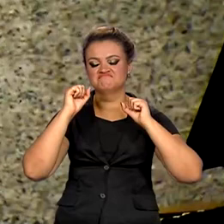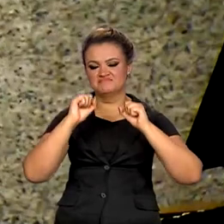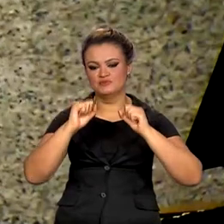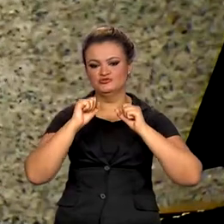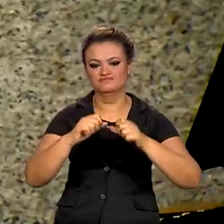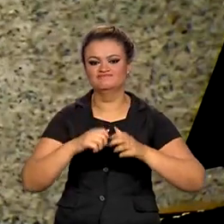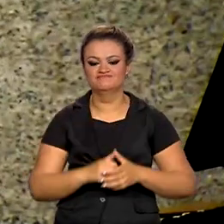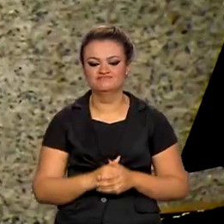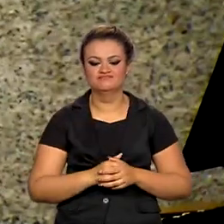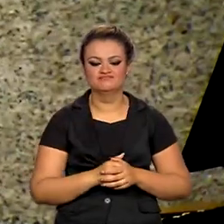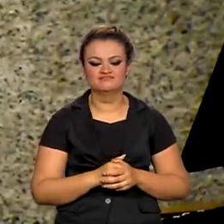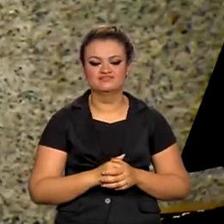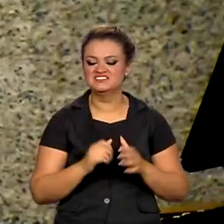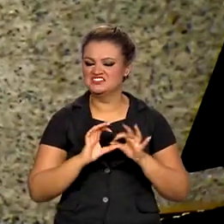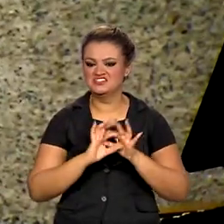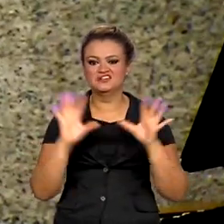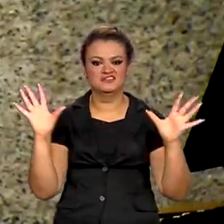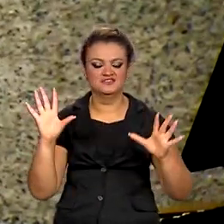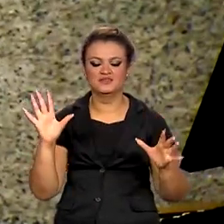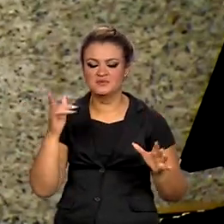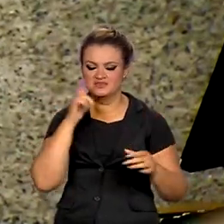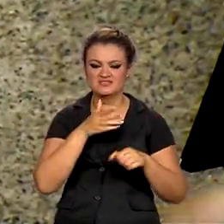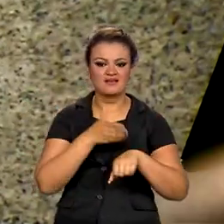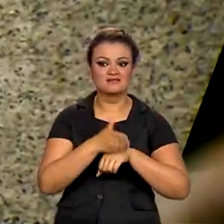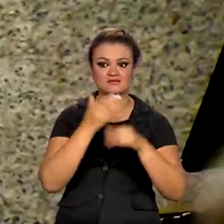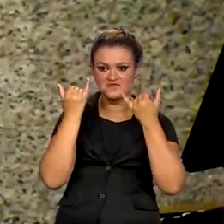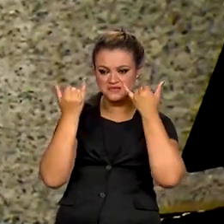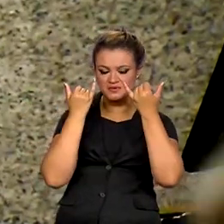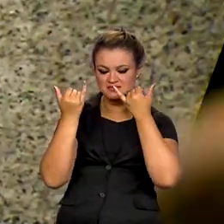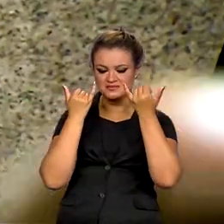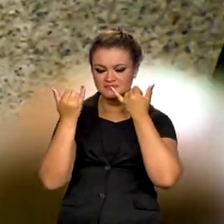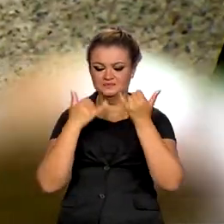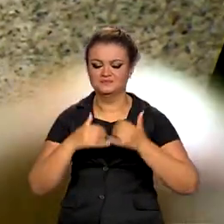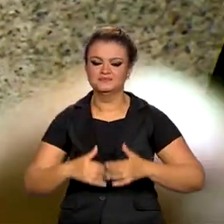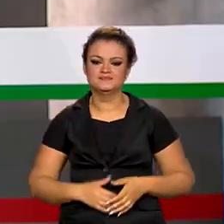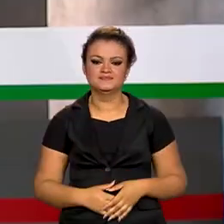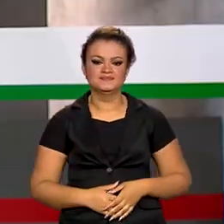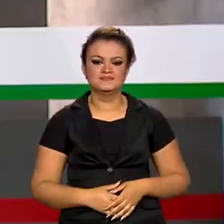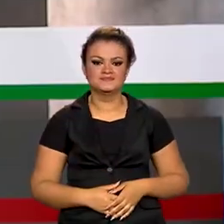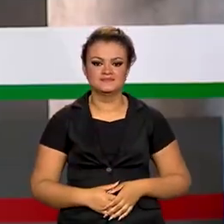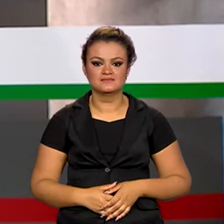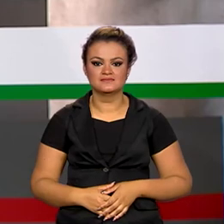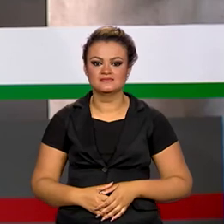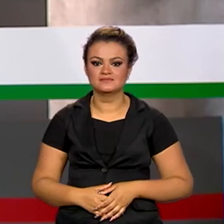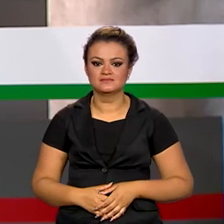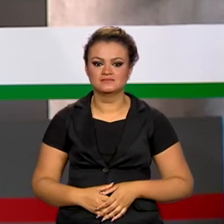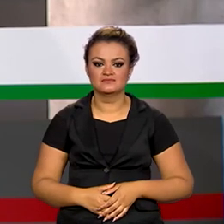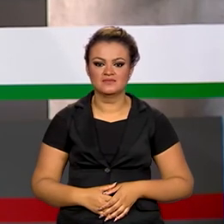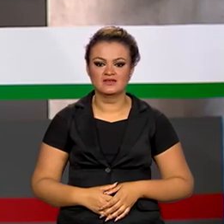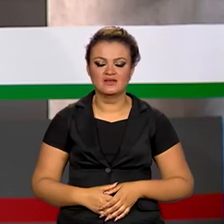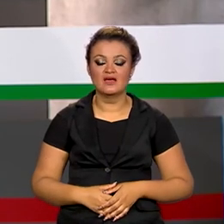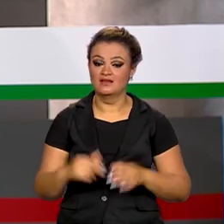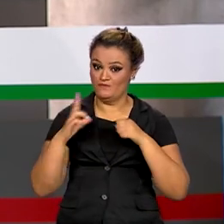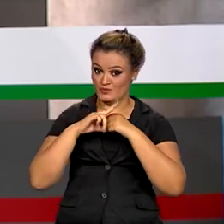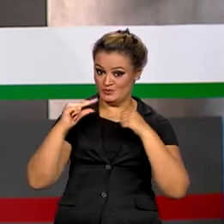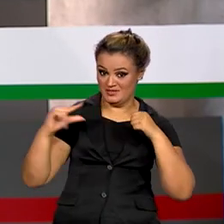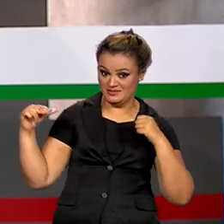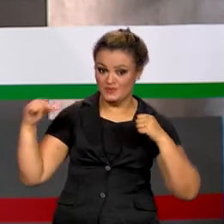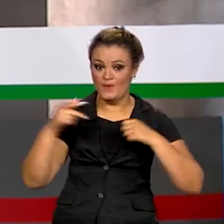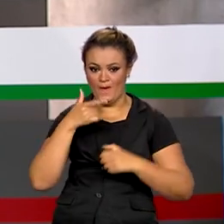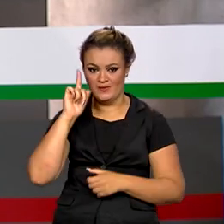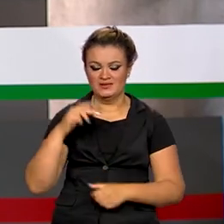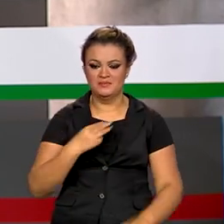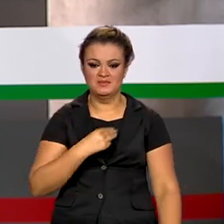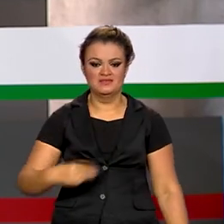no governo do Brasil possam ter acesso e, assim, fazer. E ao programa de rádio A Voz do